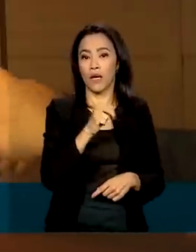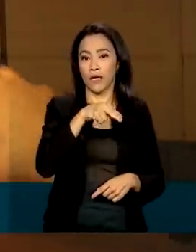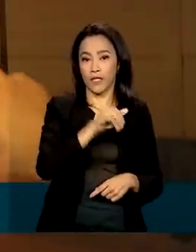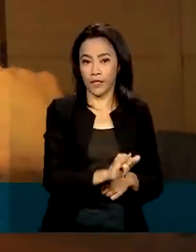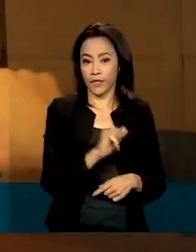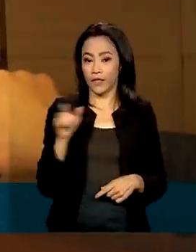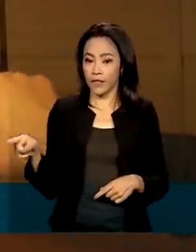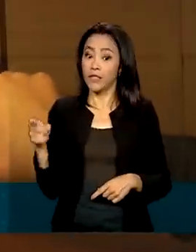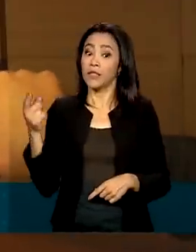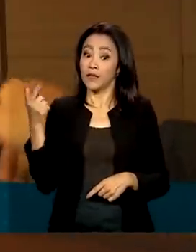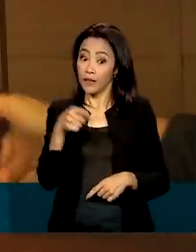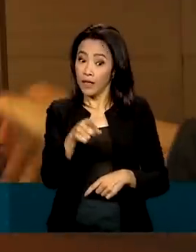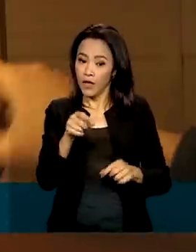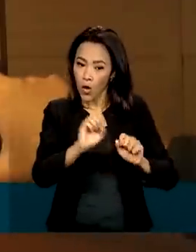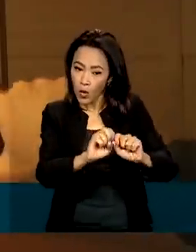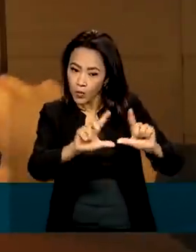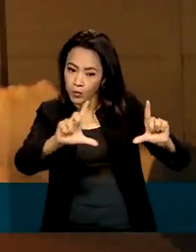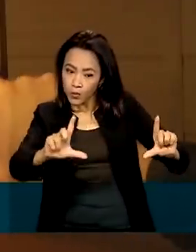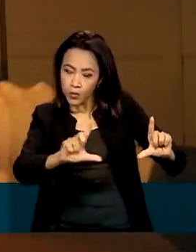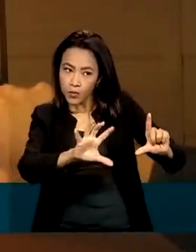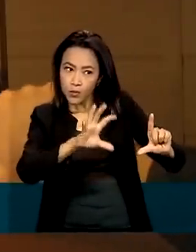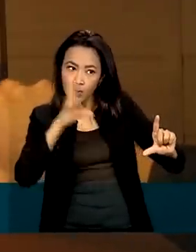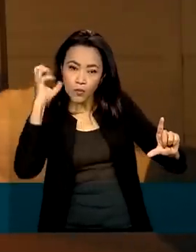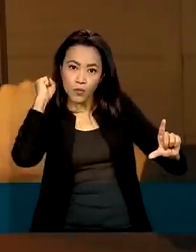com a caixa que emitia sons.